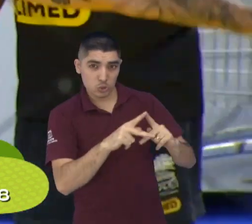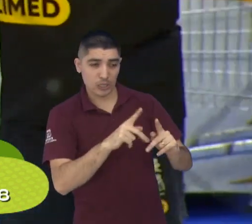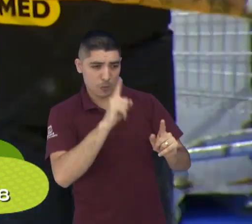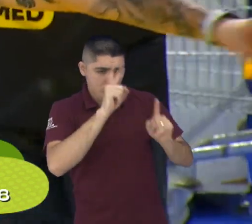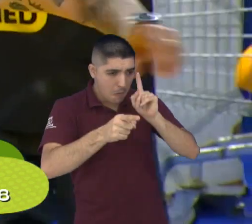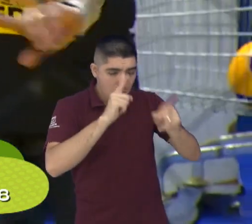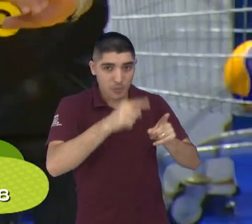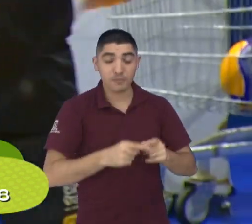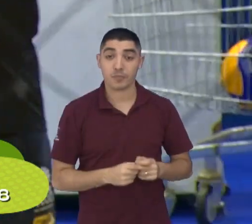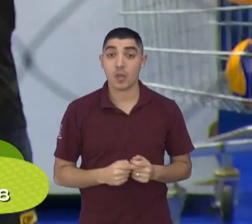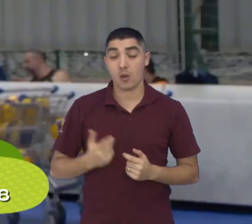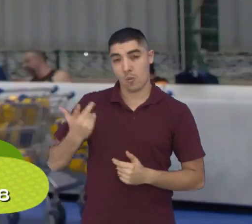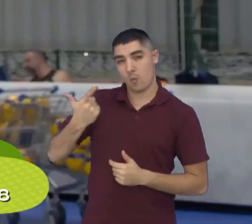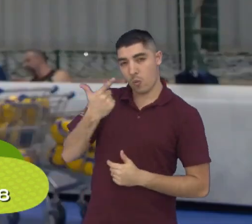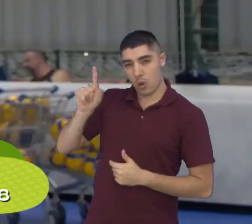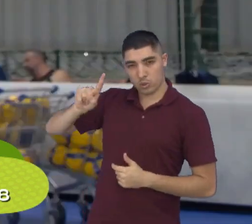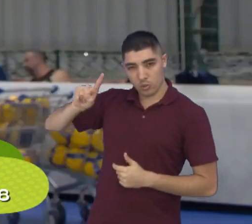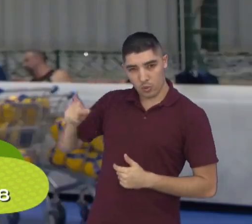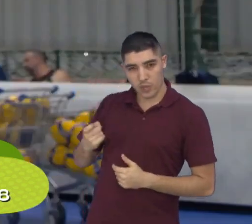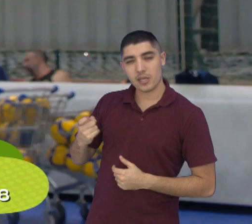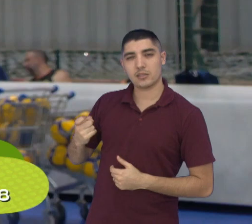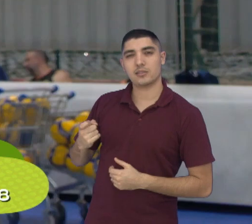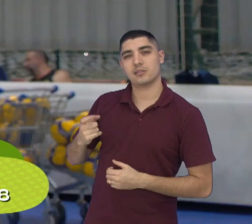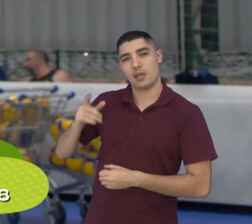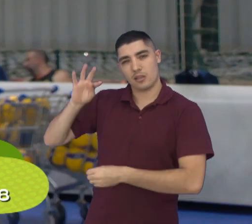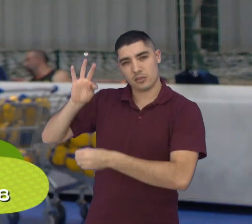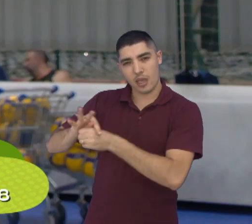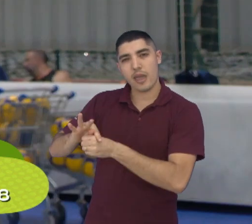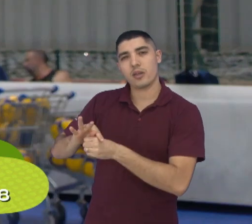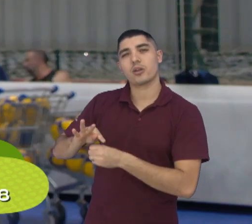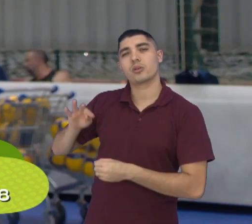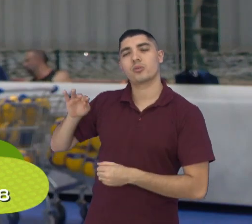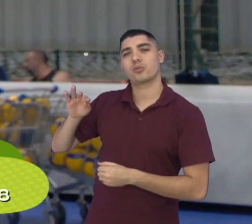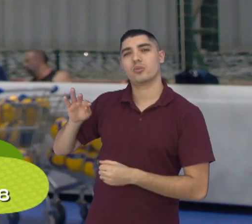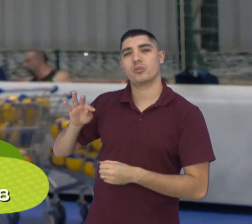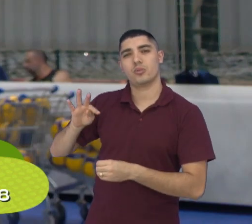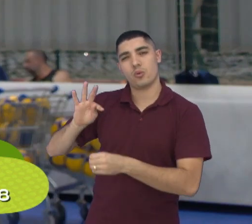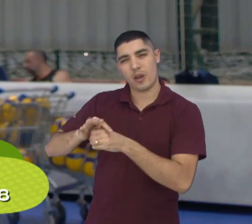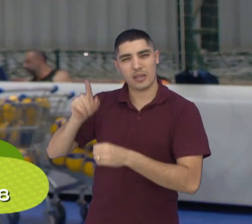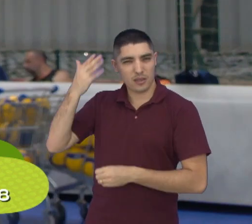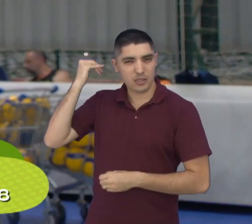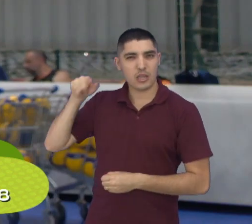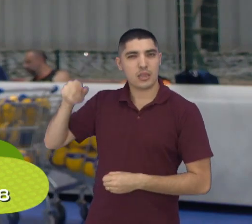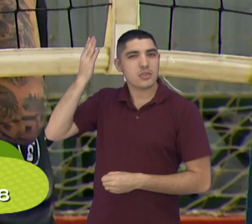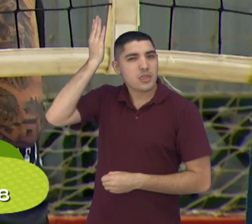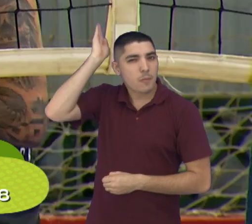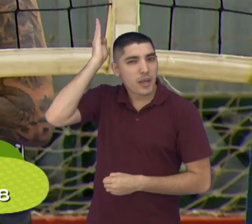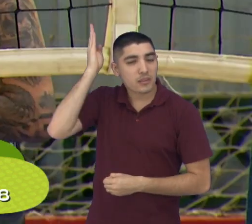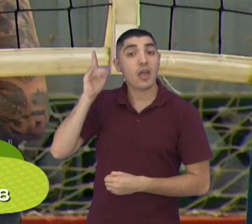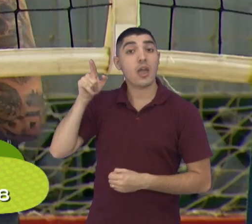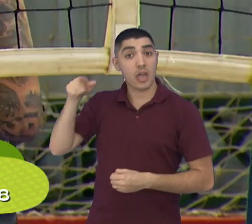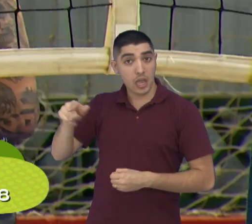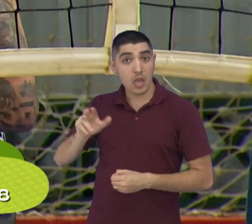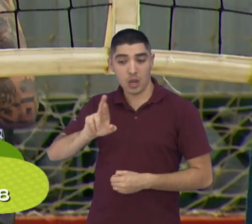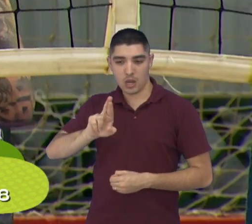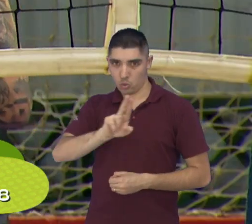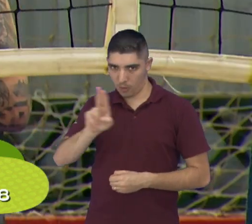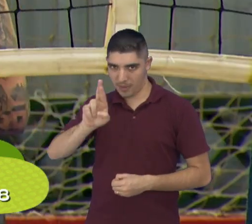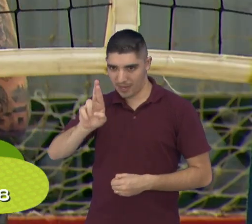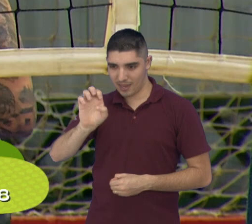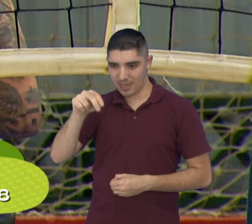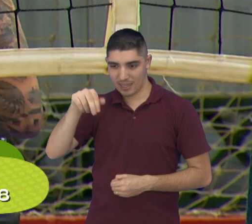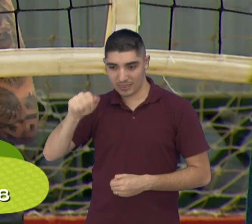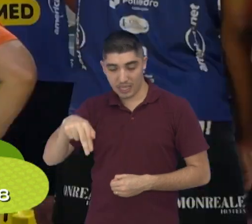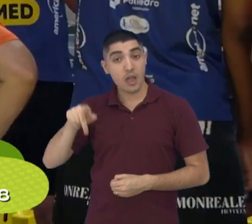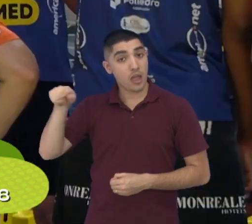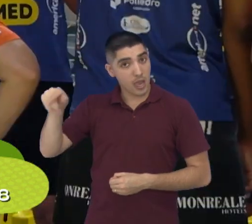passou por isso com o Renan D'Auzotto sendo técnico do Taubaté e da seleção brasileira, mas era a seleção brasileira.